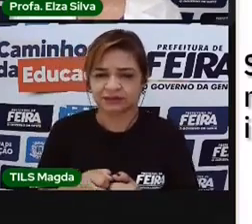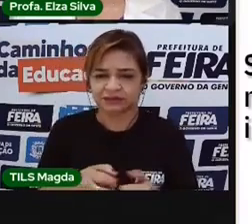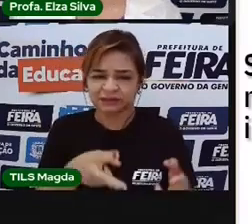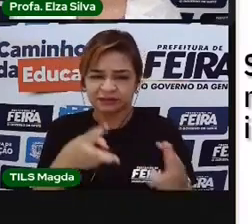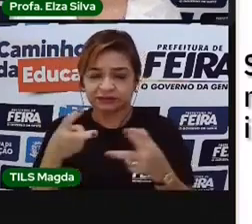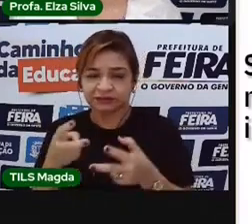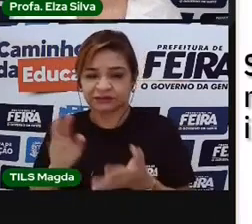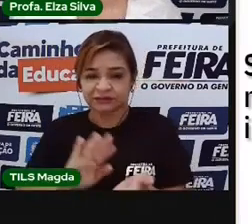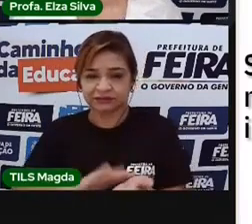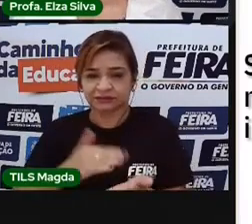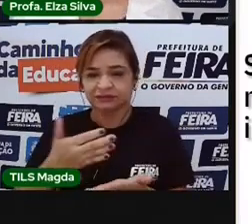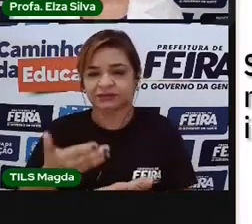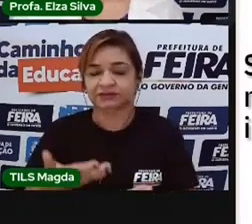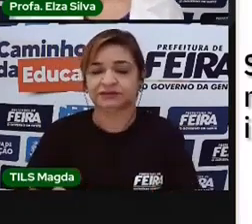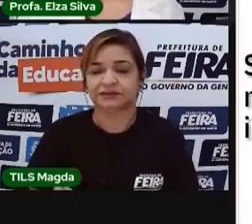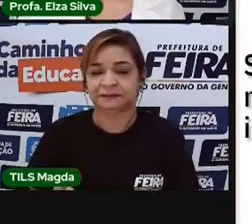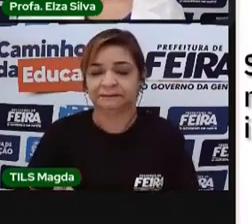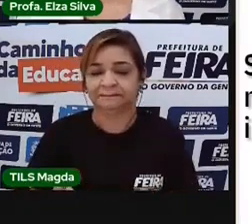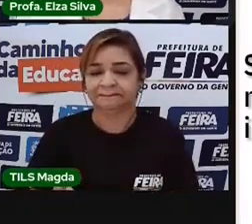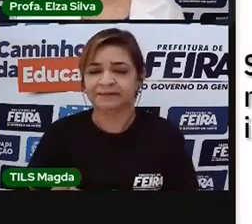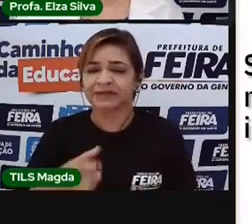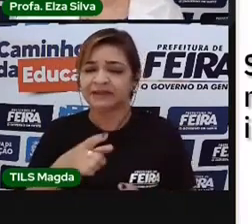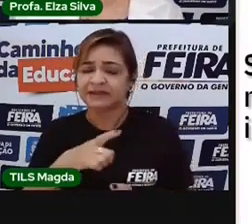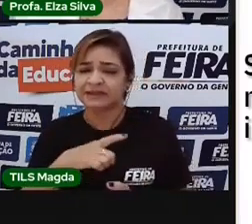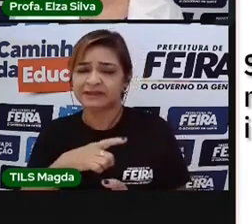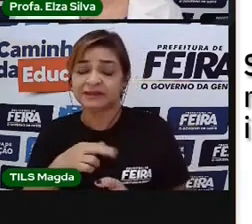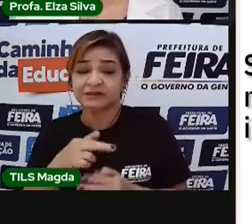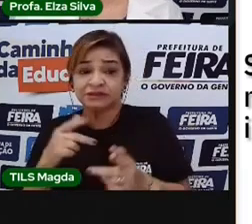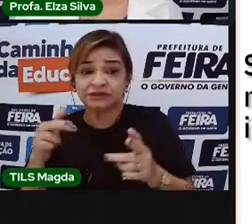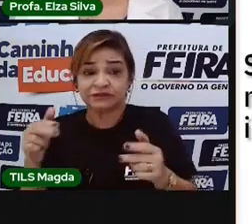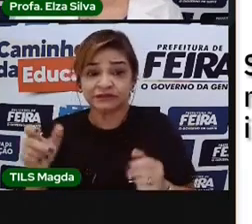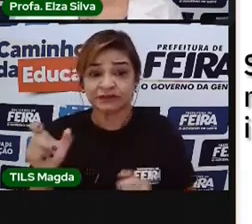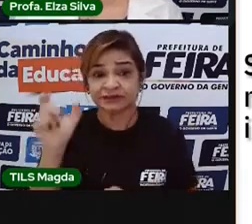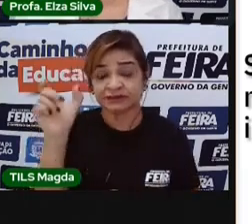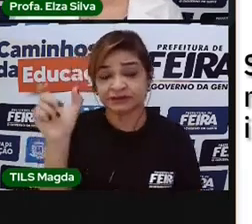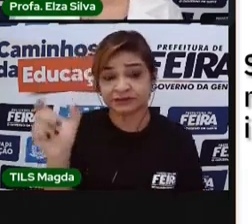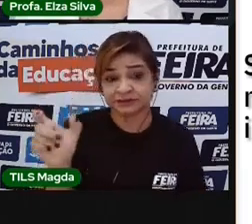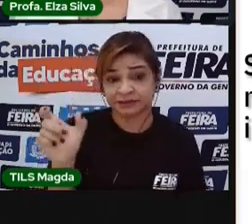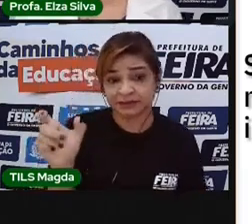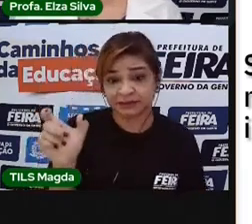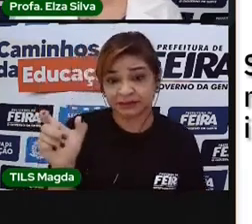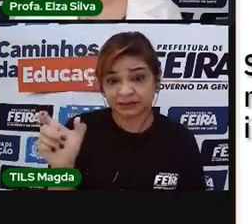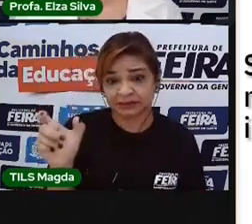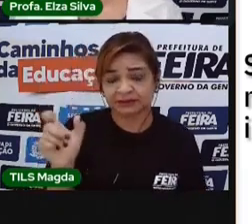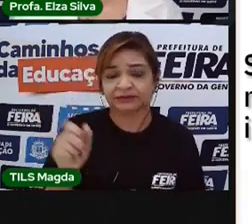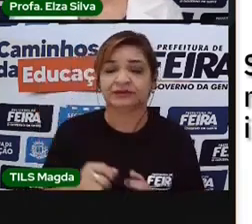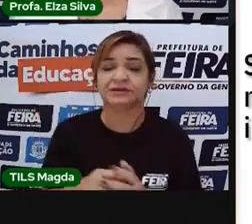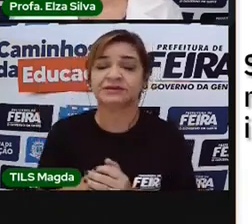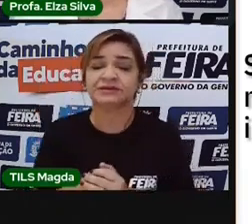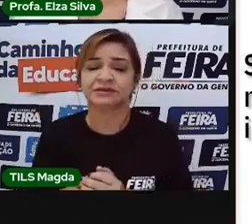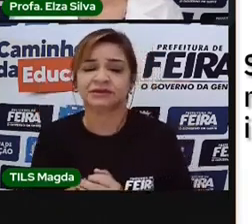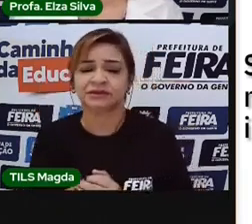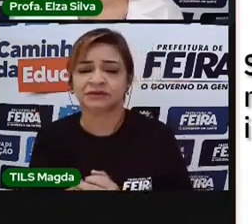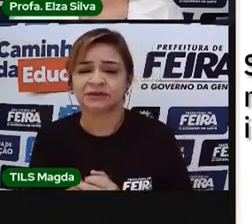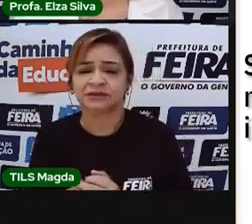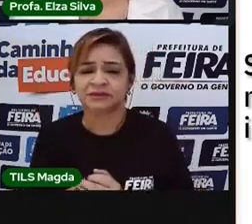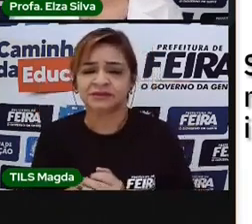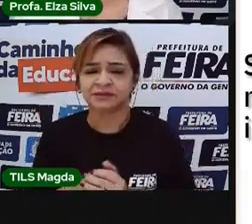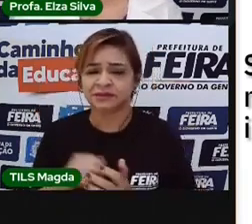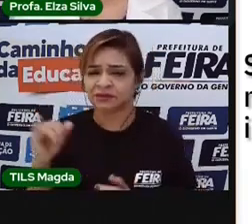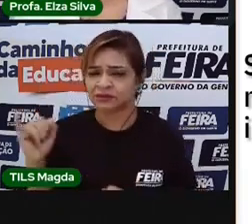interpretações. Esses textos visuais chamados nuvens de palavras são textos